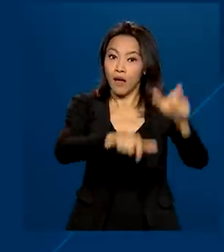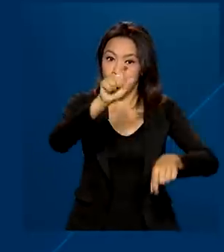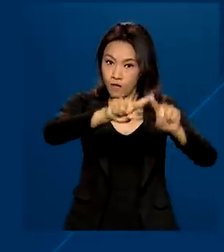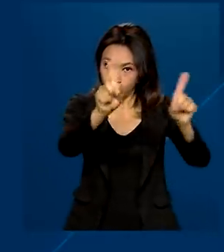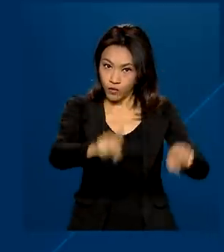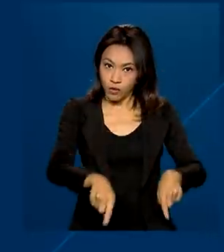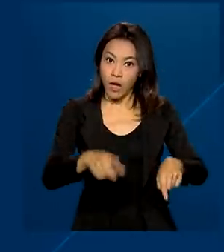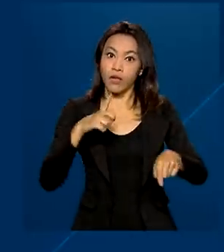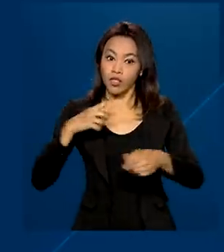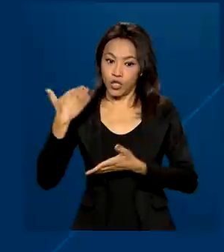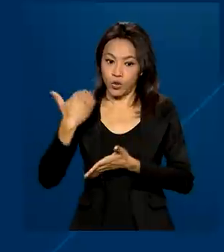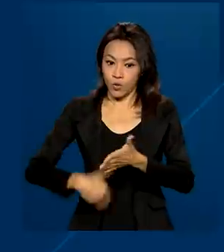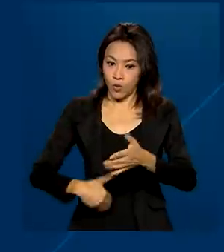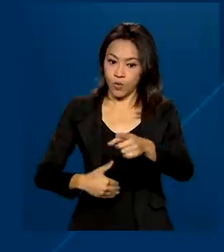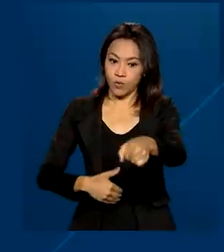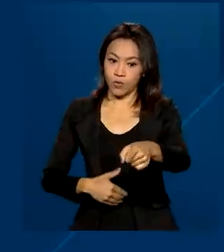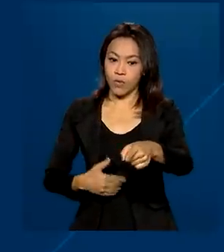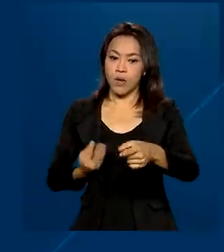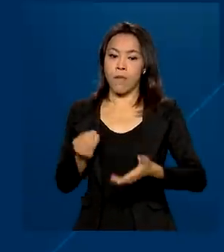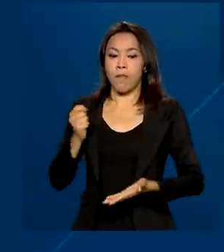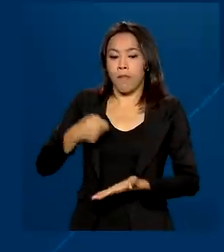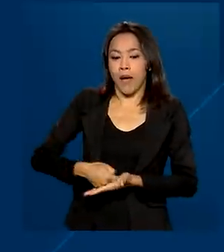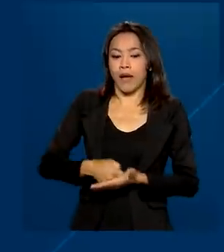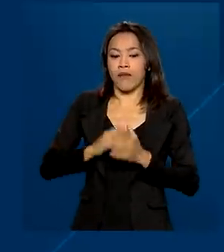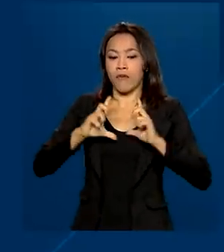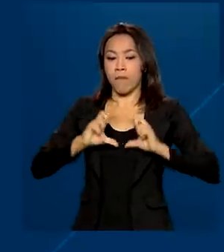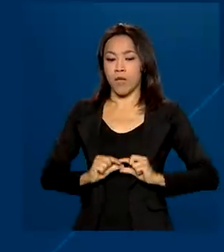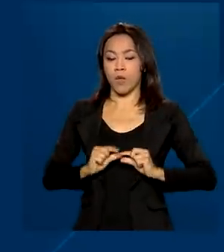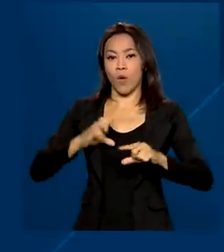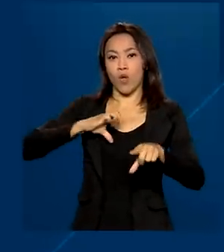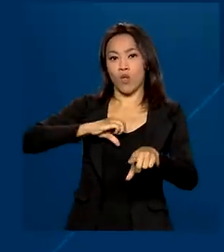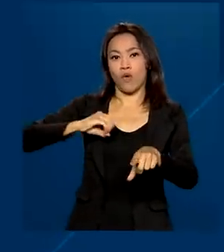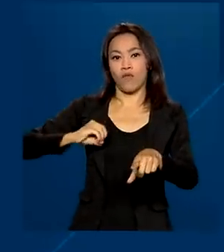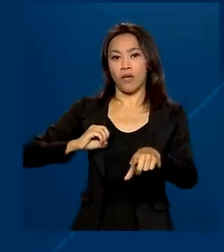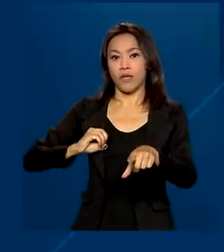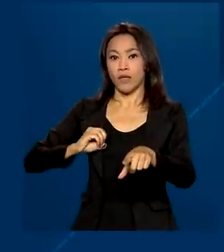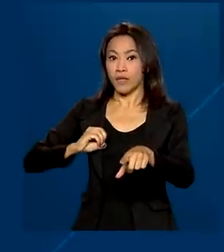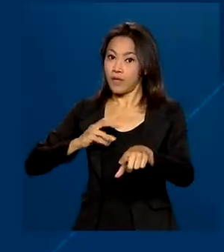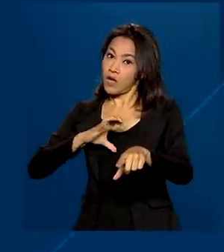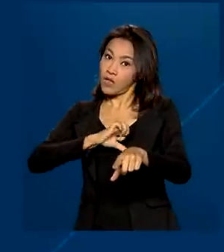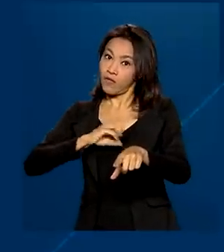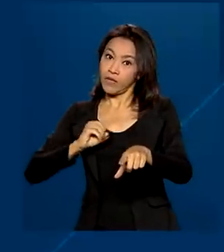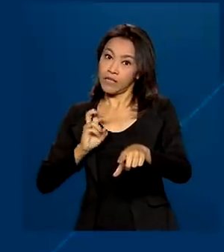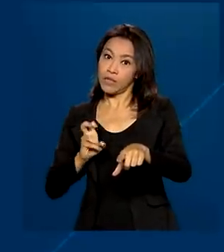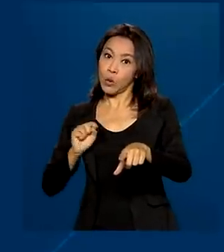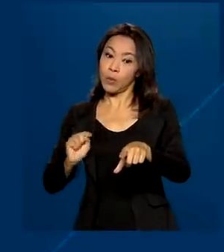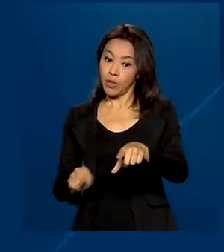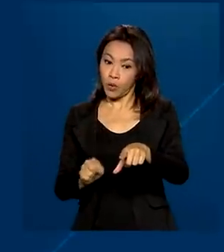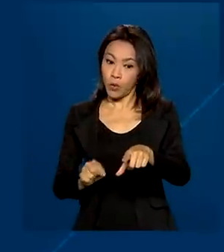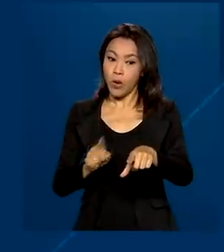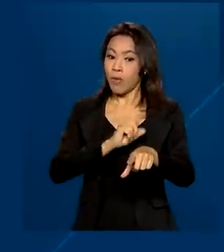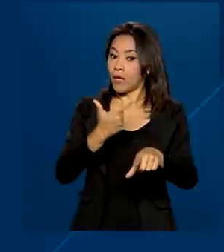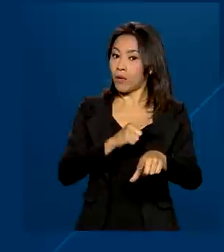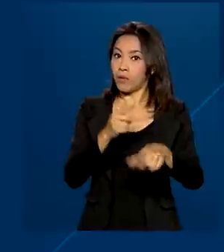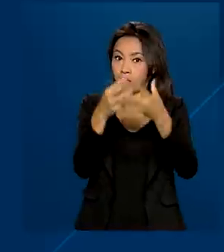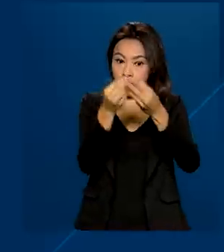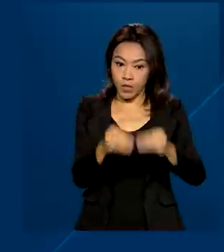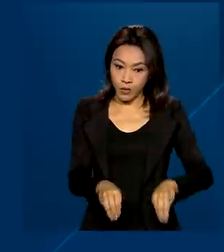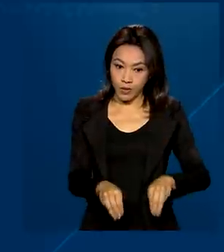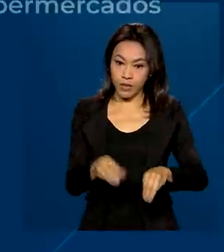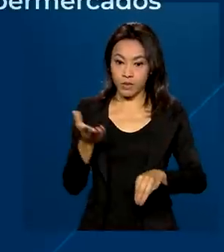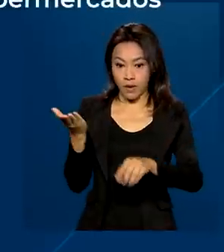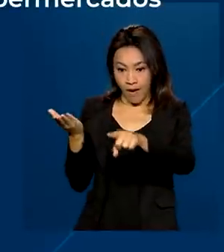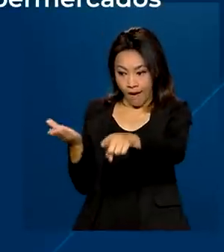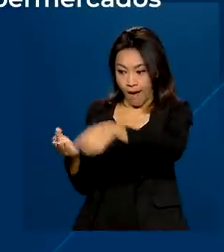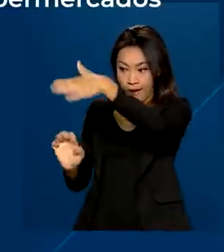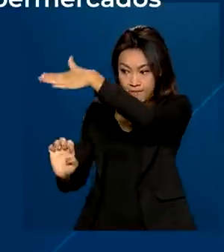conseguiam desconto. Acabava pagando um valor menor, de R$,00 ou R 95,00. Para não ficar no prejuízo, a empresa